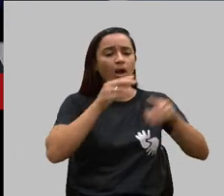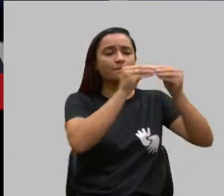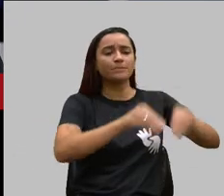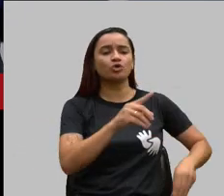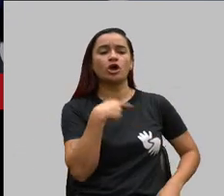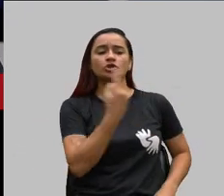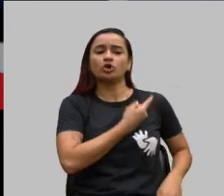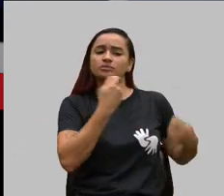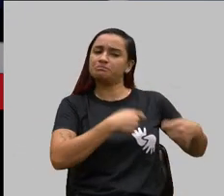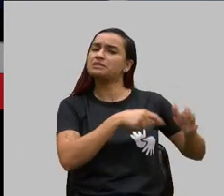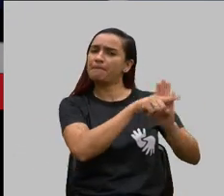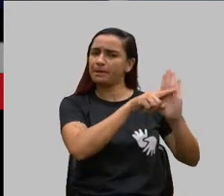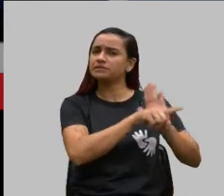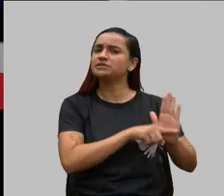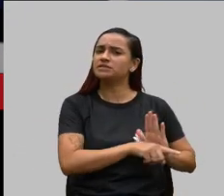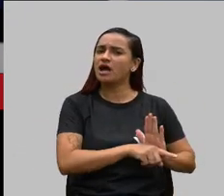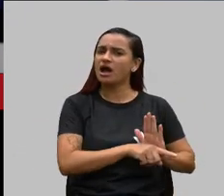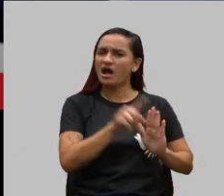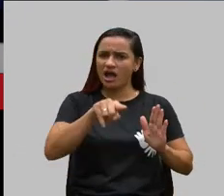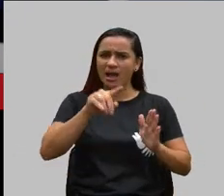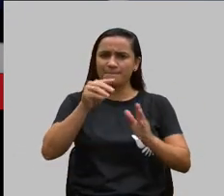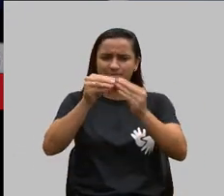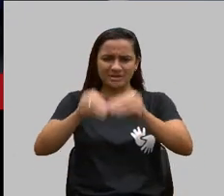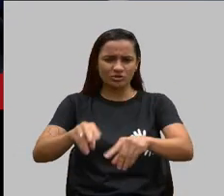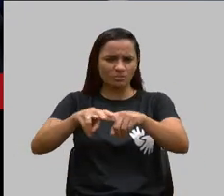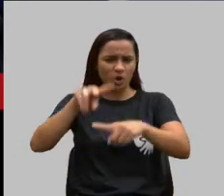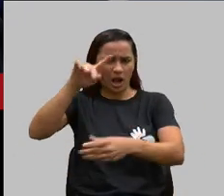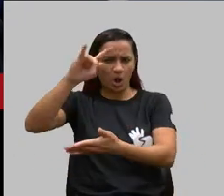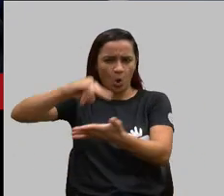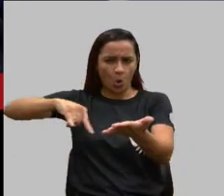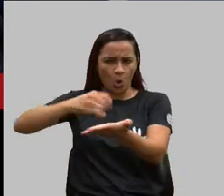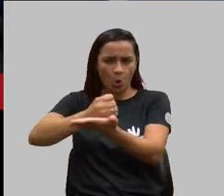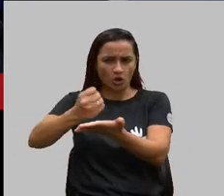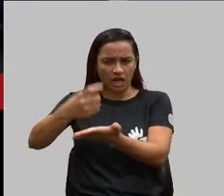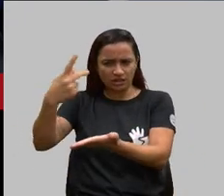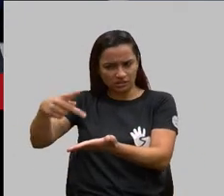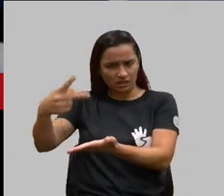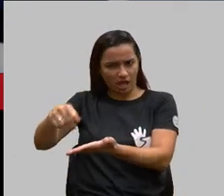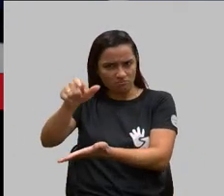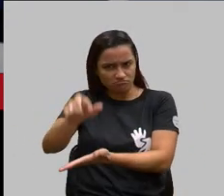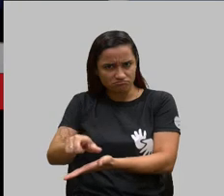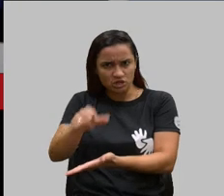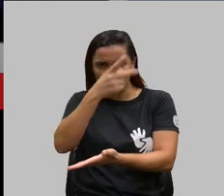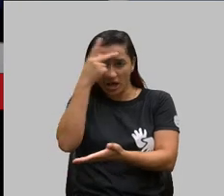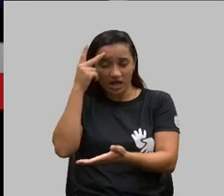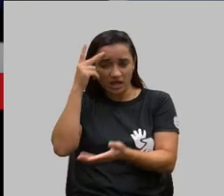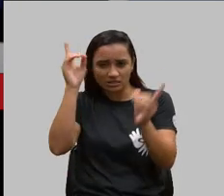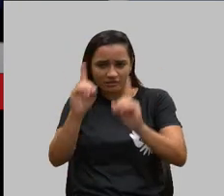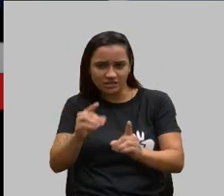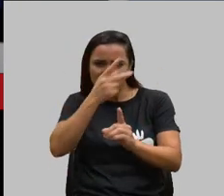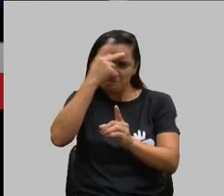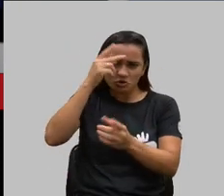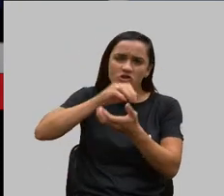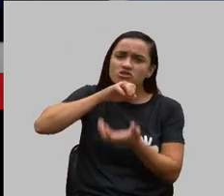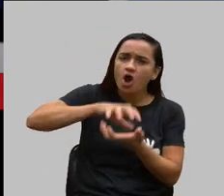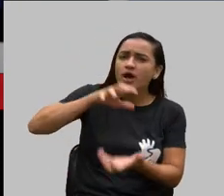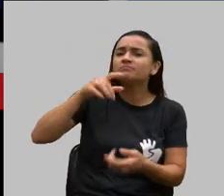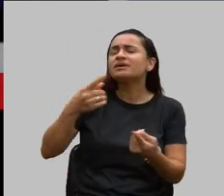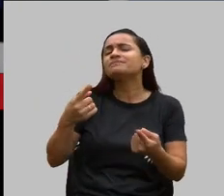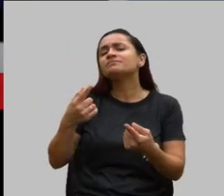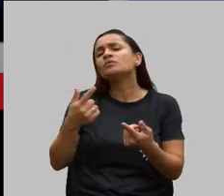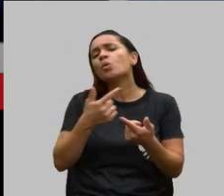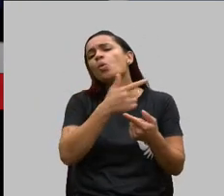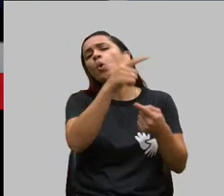contrato, daquela pessoa idosa, daquela pessoa com deficiência, e todo o resto que o plano de saúde, que as empresas, elas têm